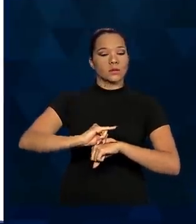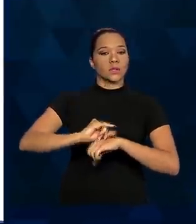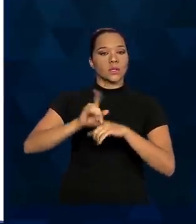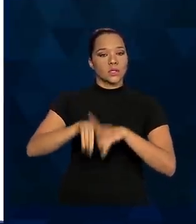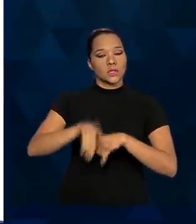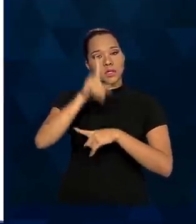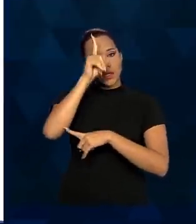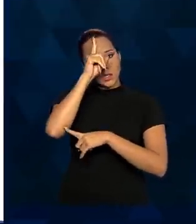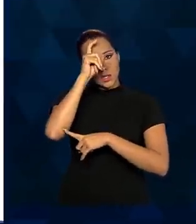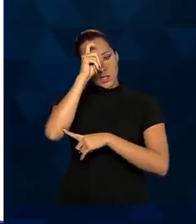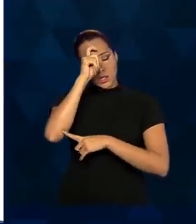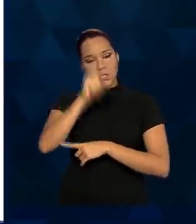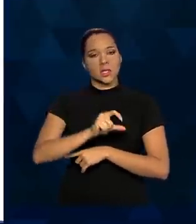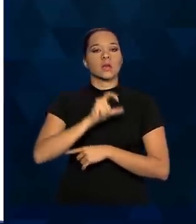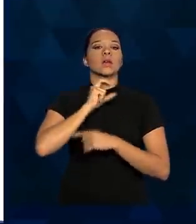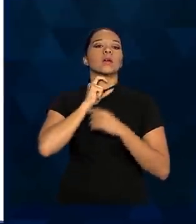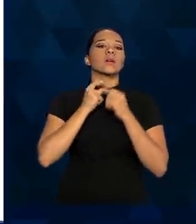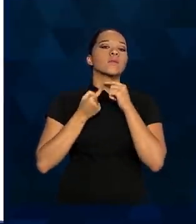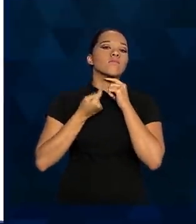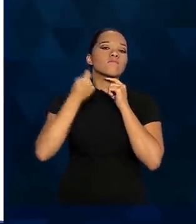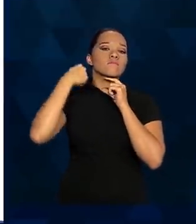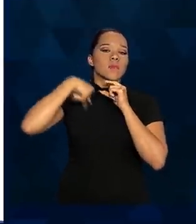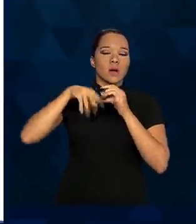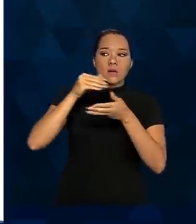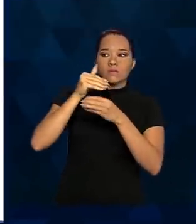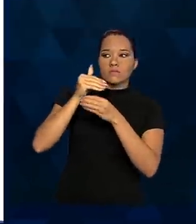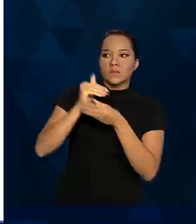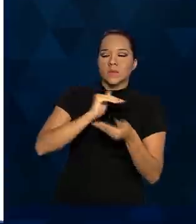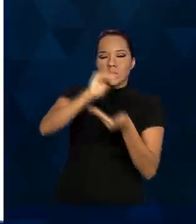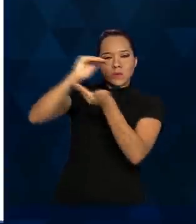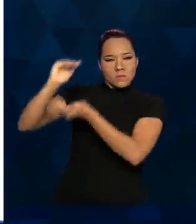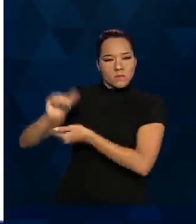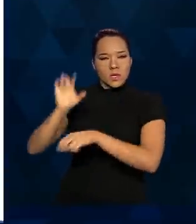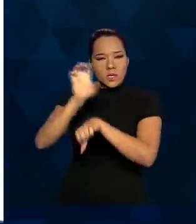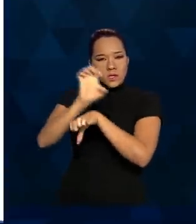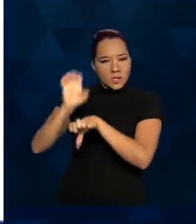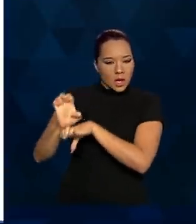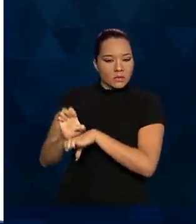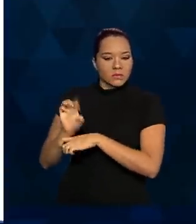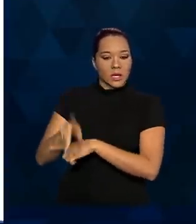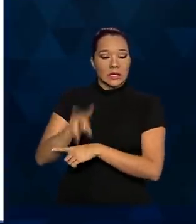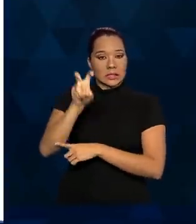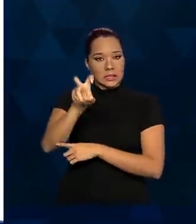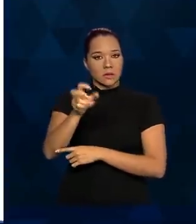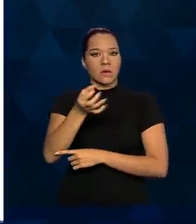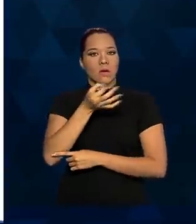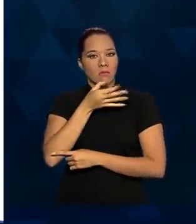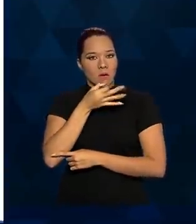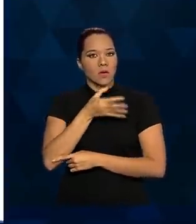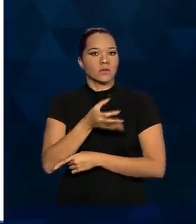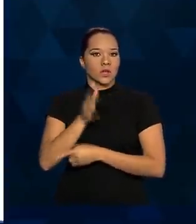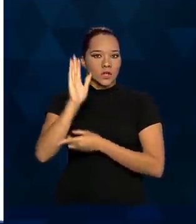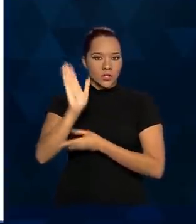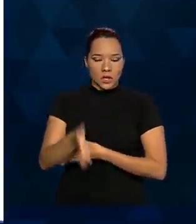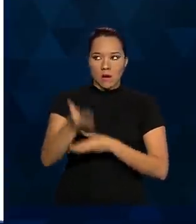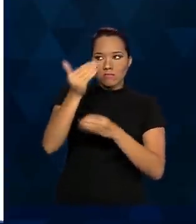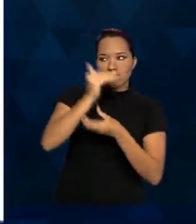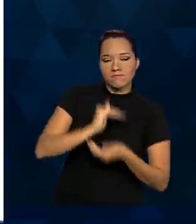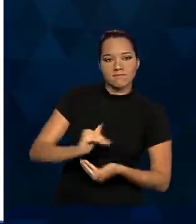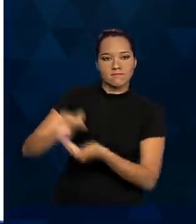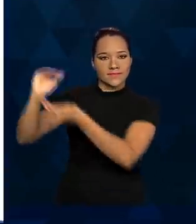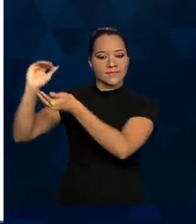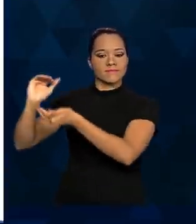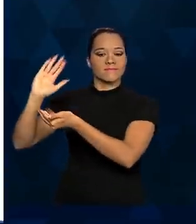medicamentos para intubação distribuída aos estados. Então, nós temos aí cinco medicamentos que já foram enviados,